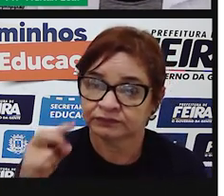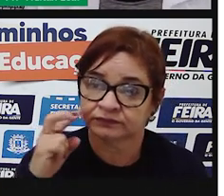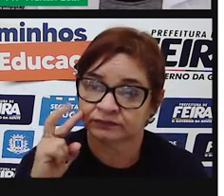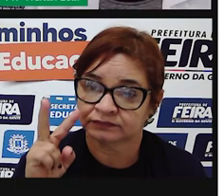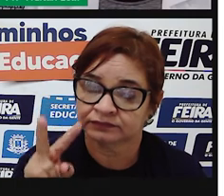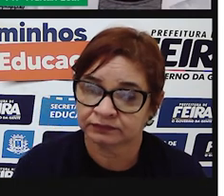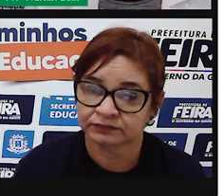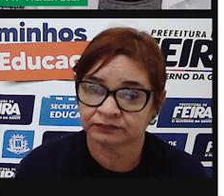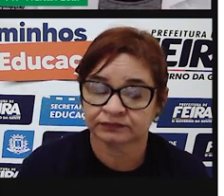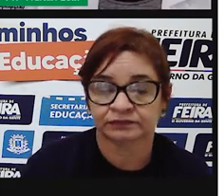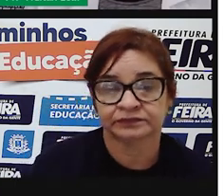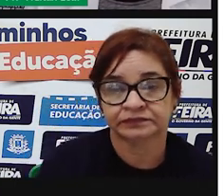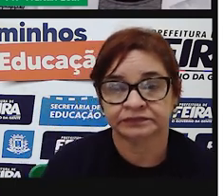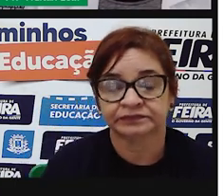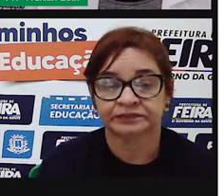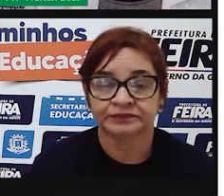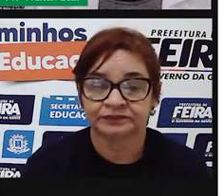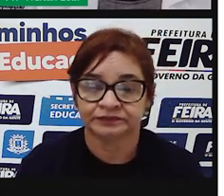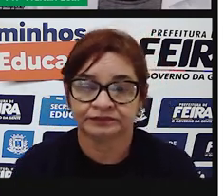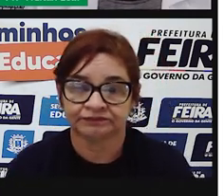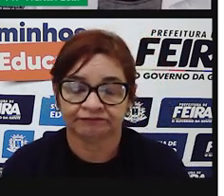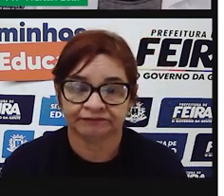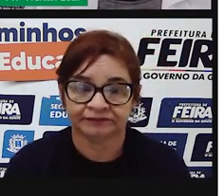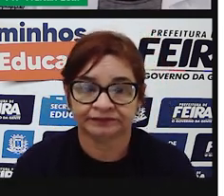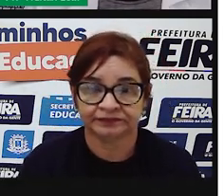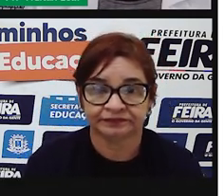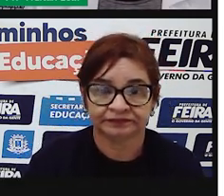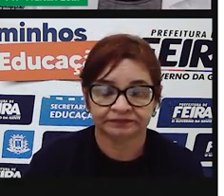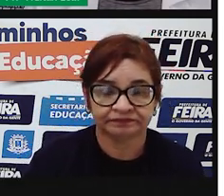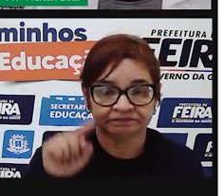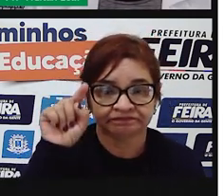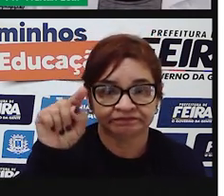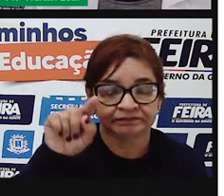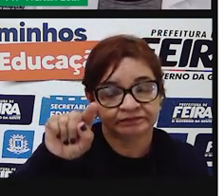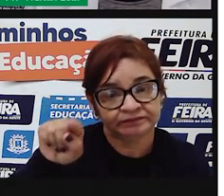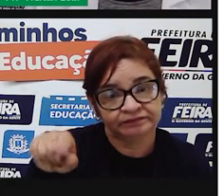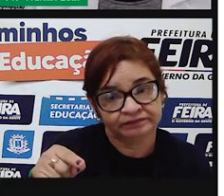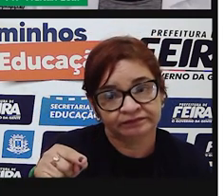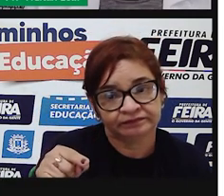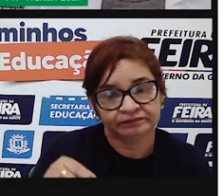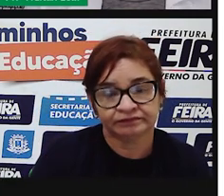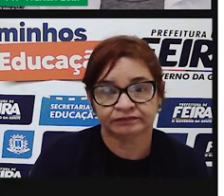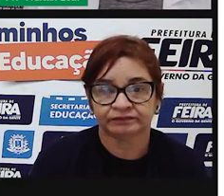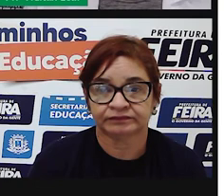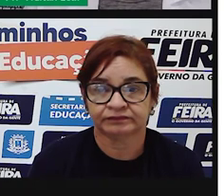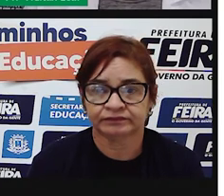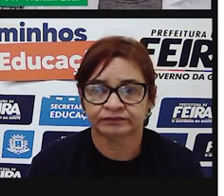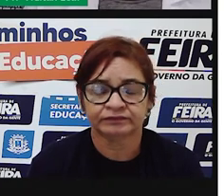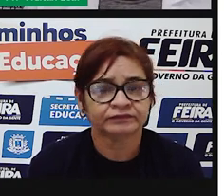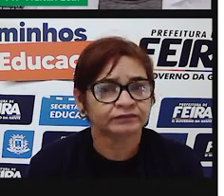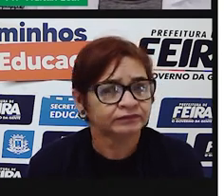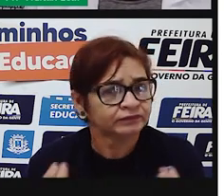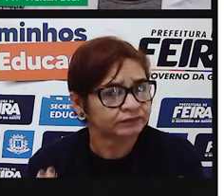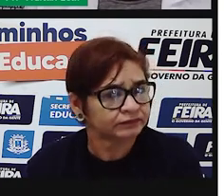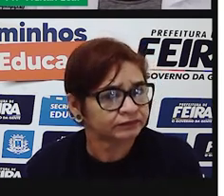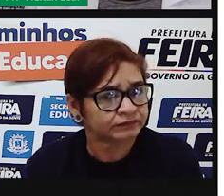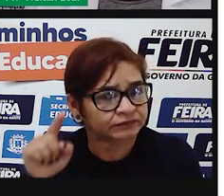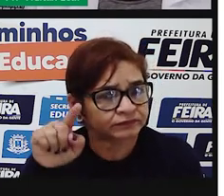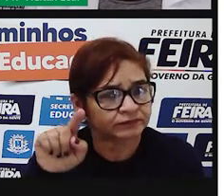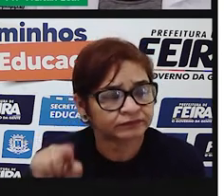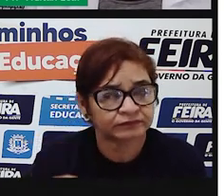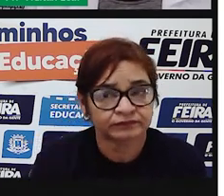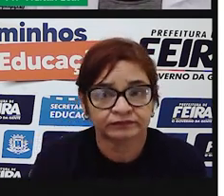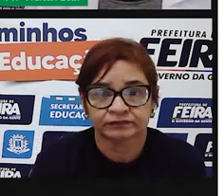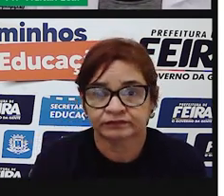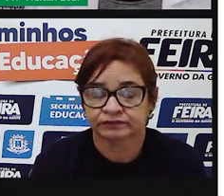para introduzir. E, por último, o ponto e vírgula. Usa-se o ponto e vírgula para